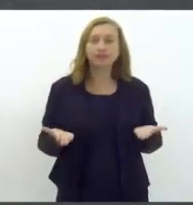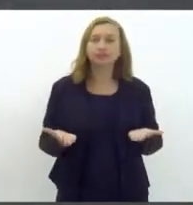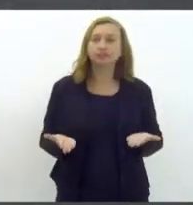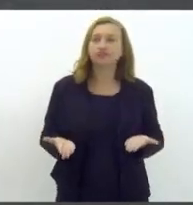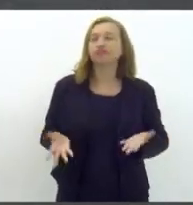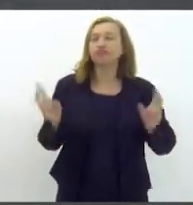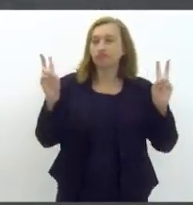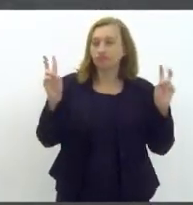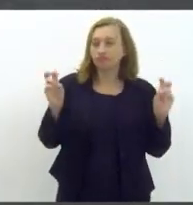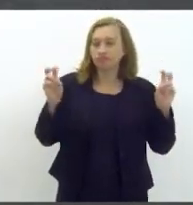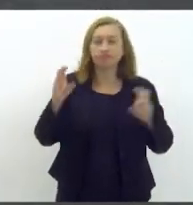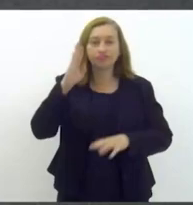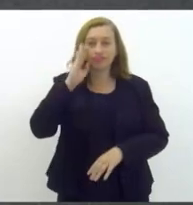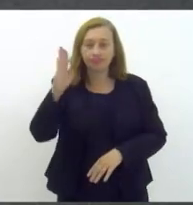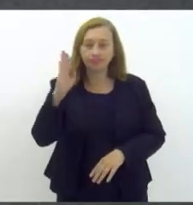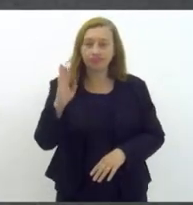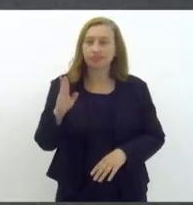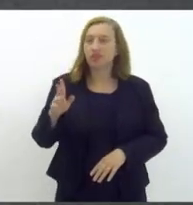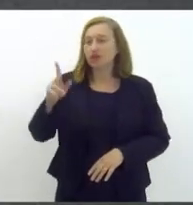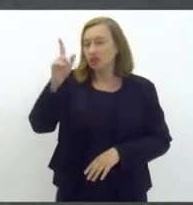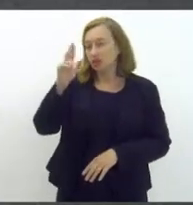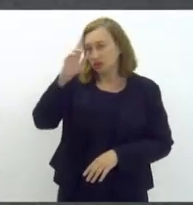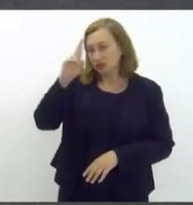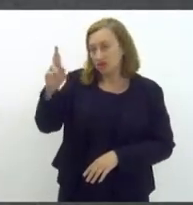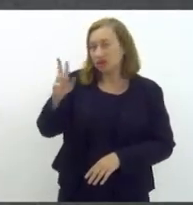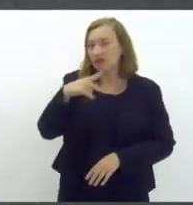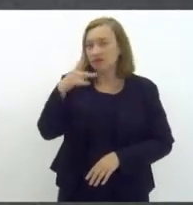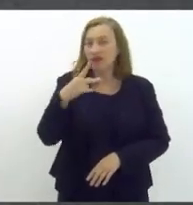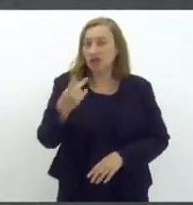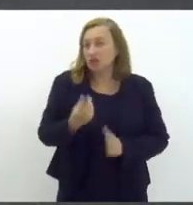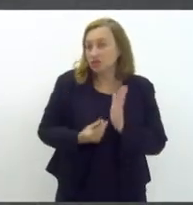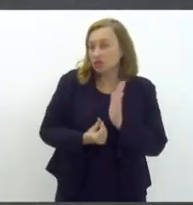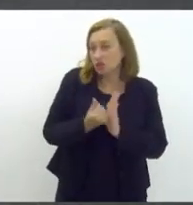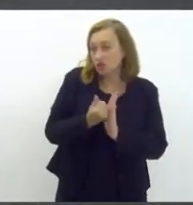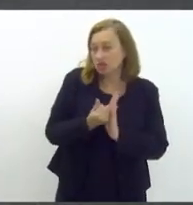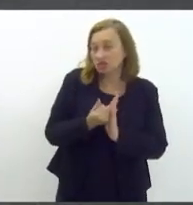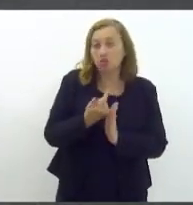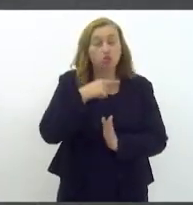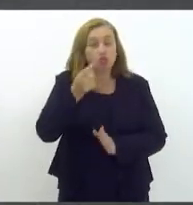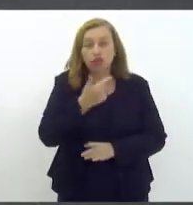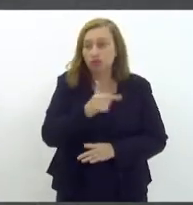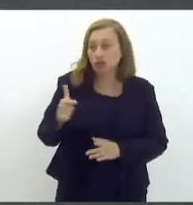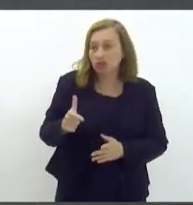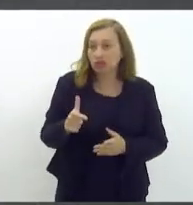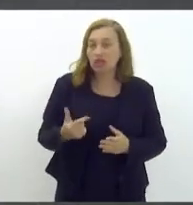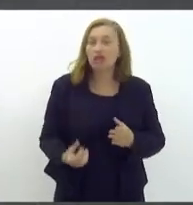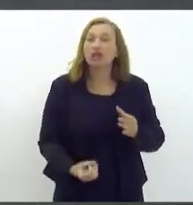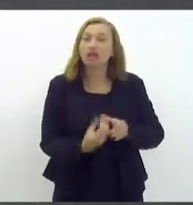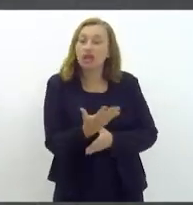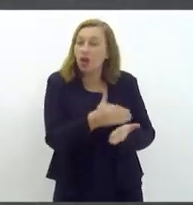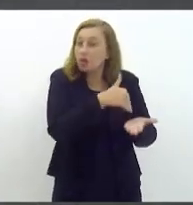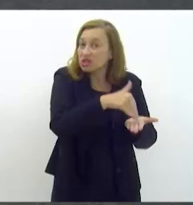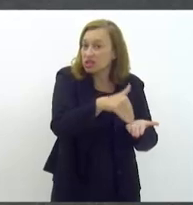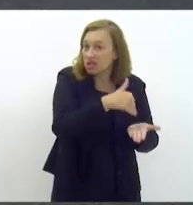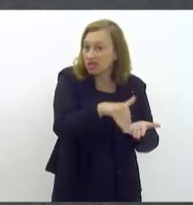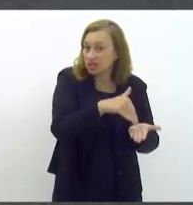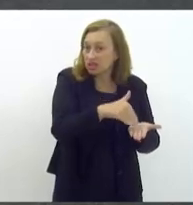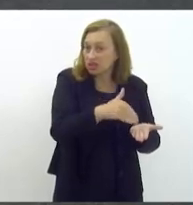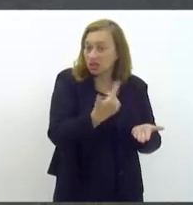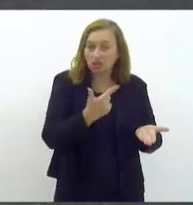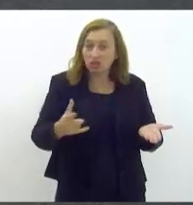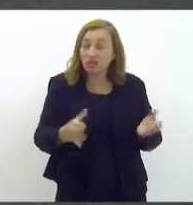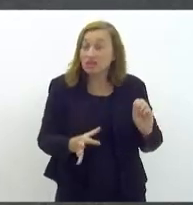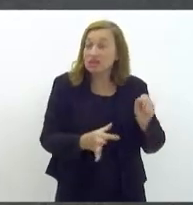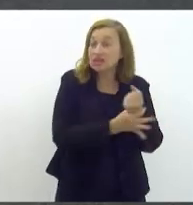essa é uma questão fundamental, e quando a senhora fala de orçamento, eu não tenho dúvida. Criar uma secretaria que não garanta um